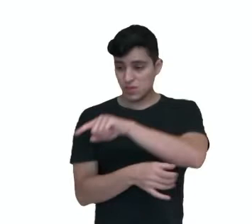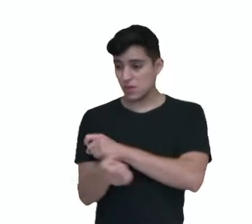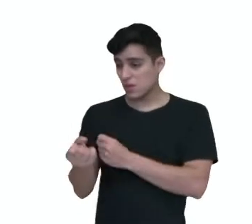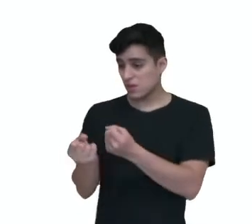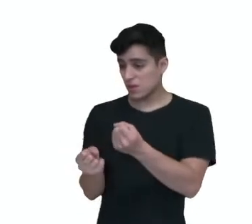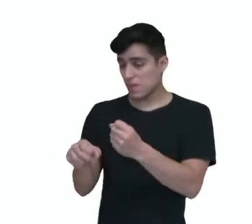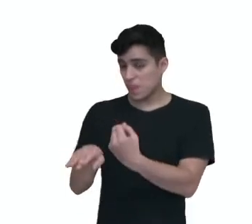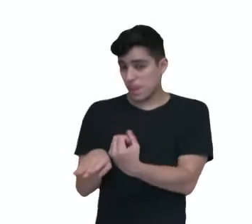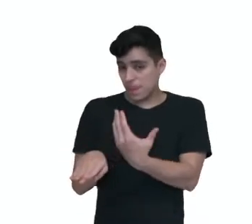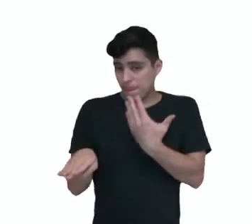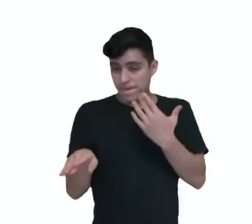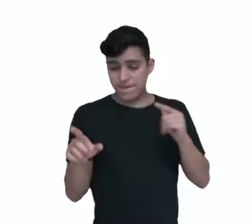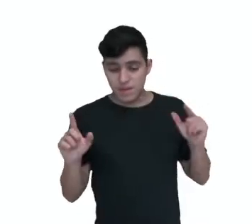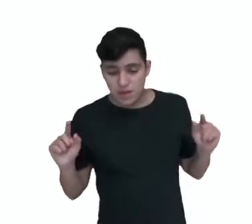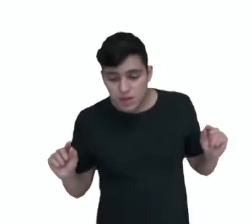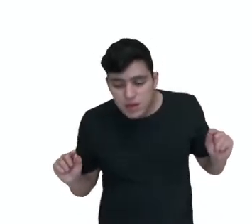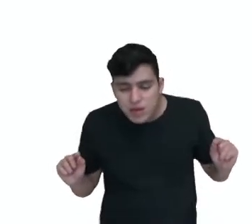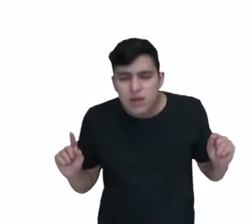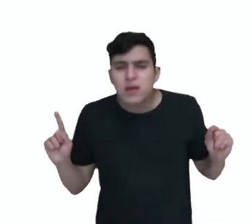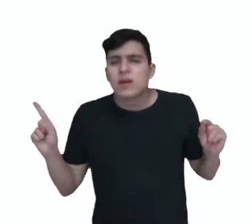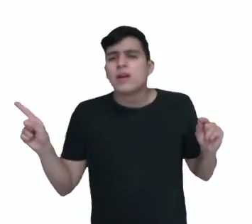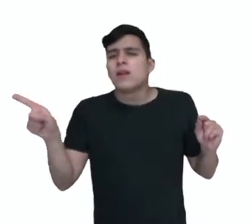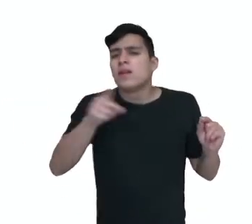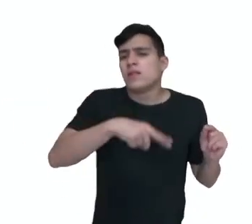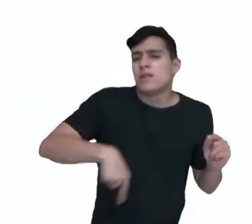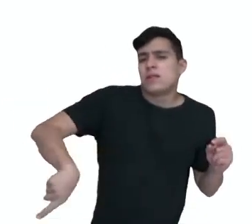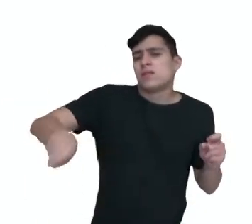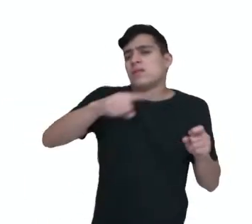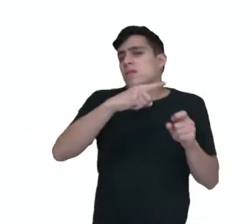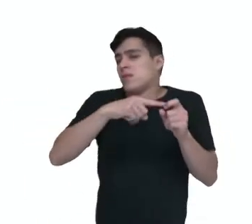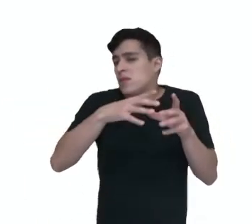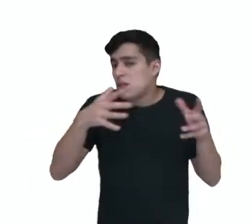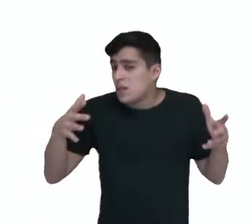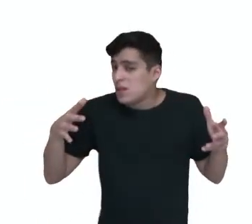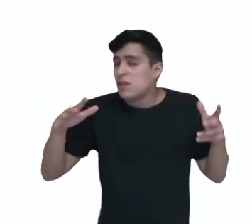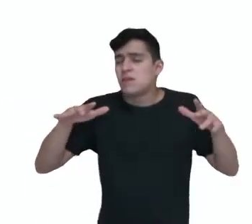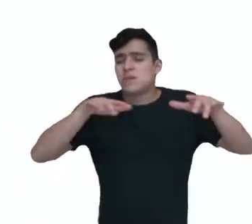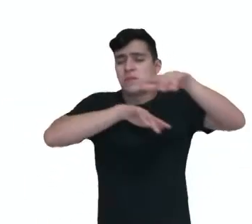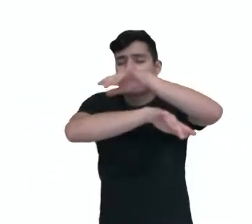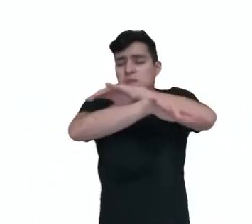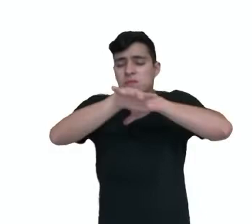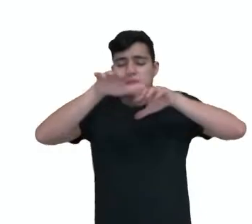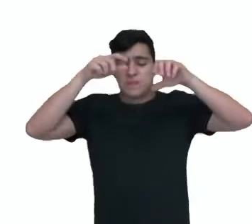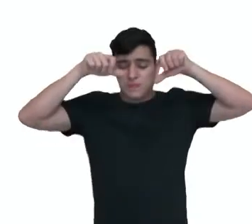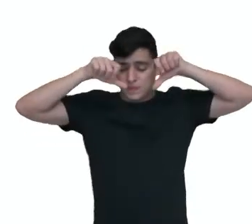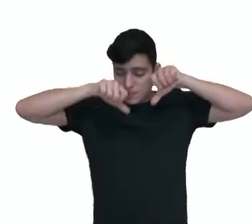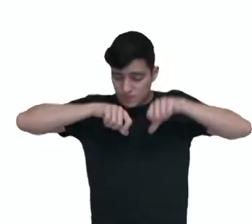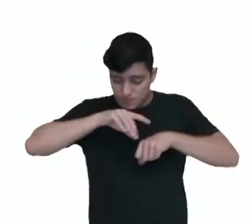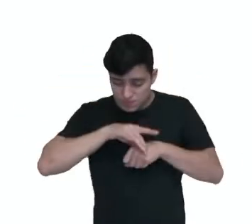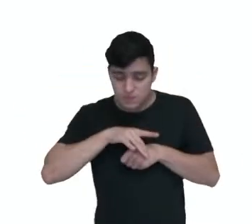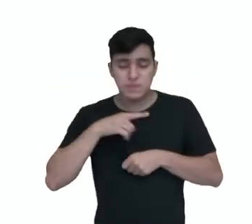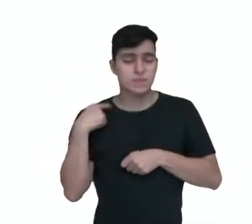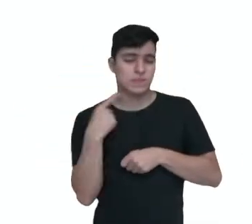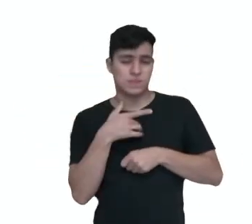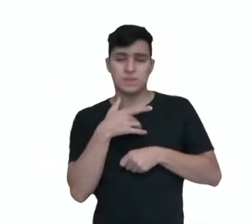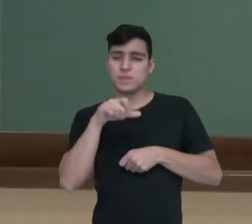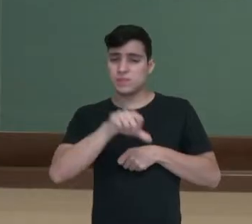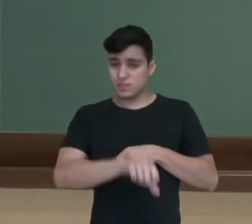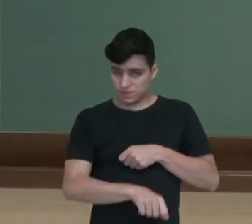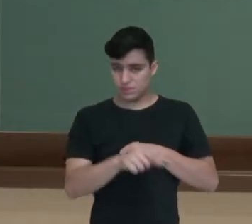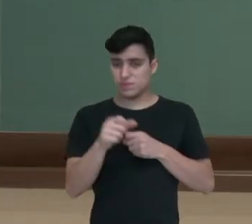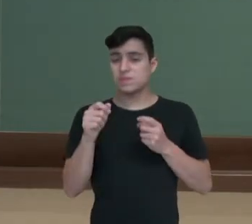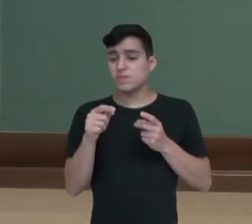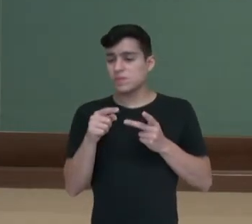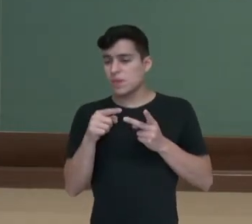carros, que acontecem nas grandes cidades, podem afetar a nossa saúde. Mas também podemos ter esses micro-organismos que